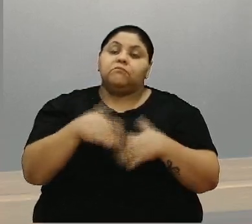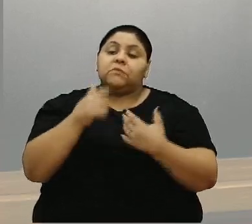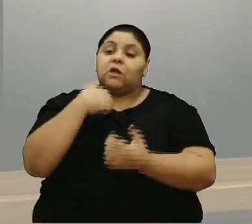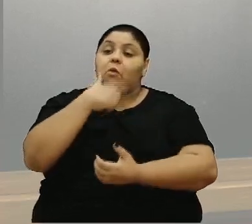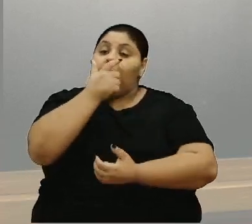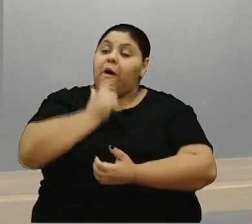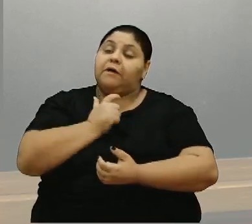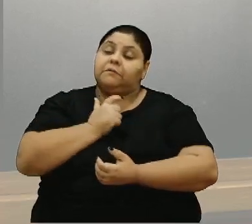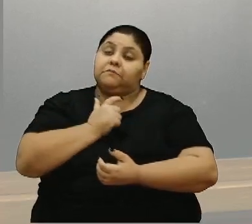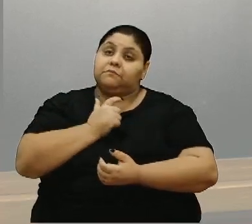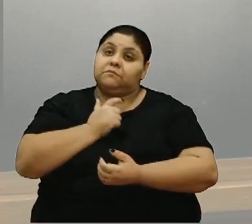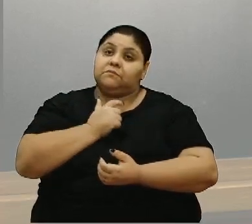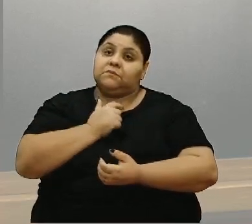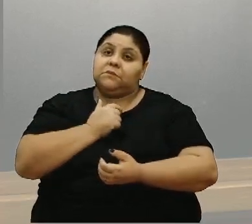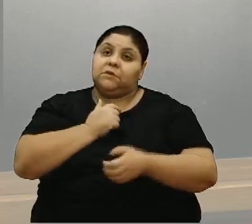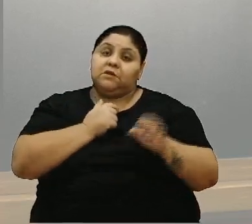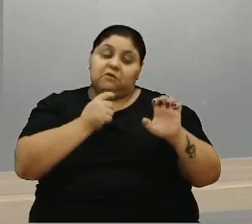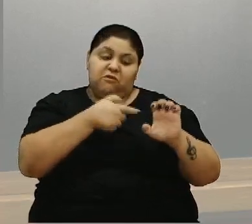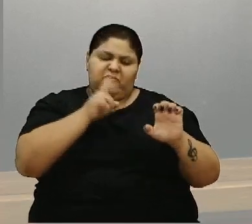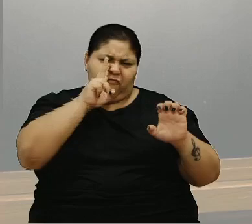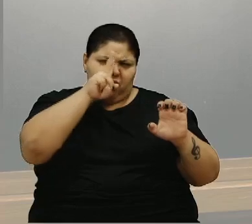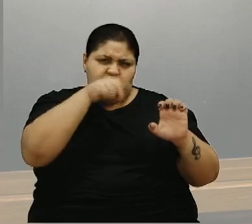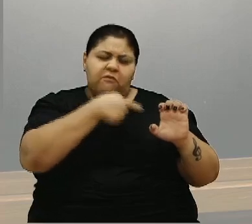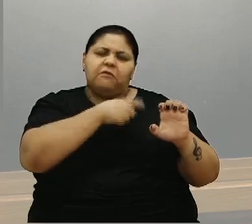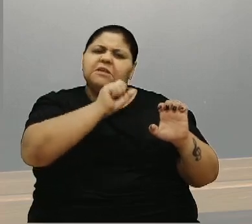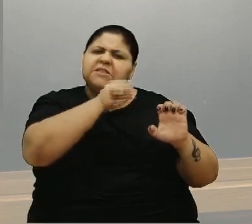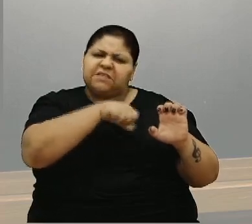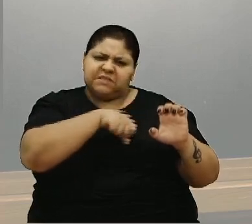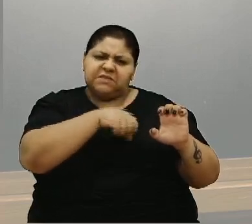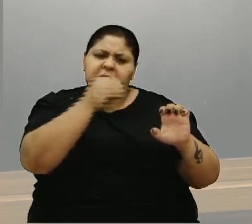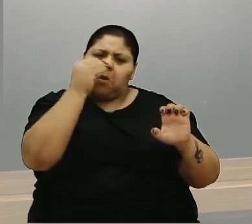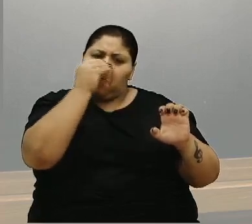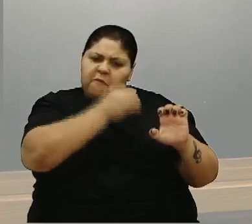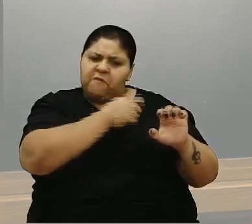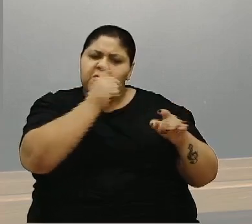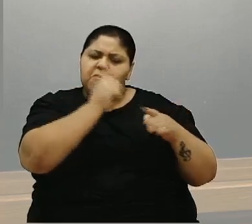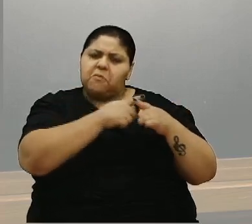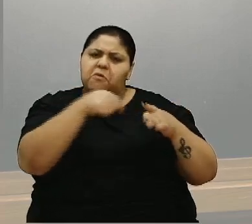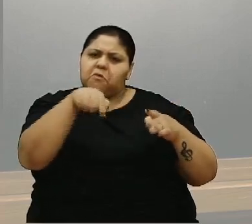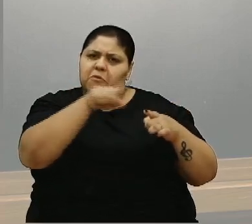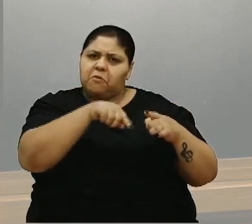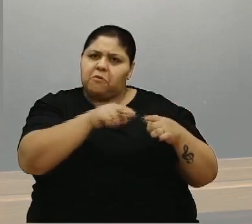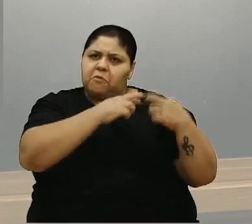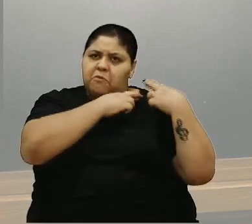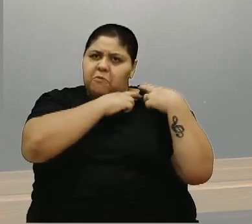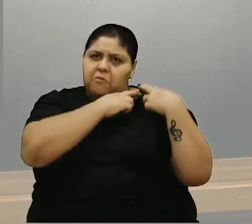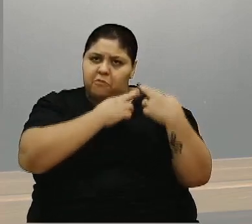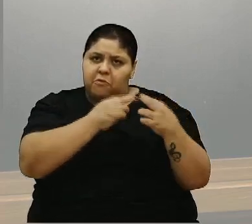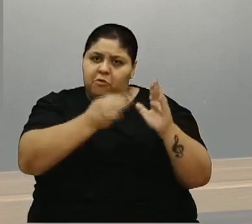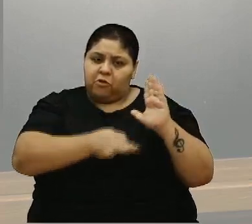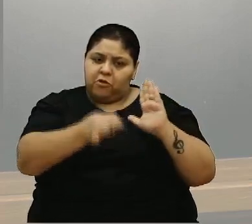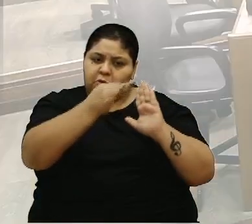acho que extrema esquerda, sim, é uma ofensa, porque nós somos responsáveis na nossa oposição.